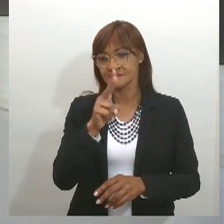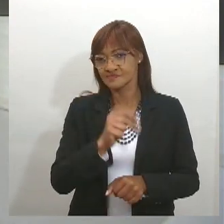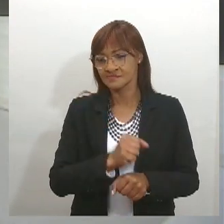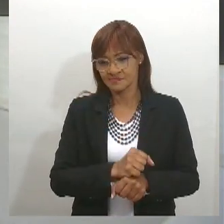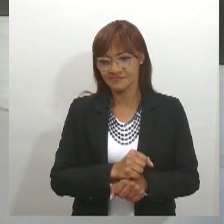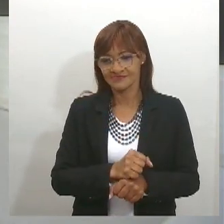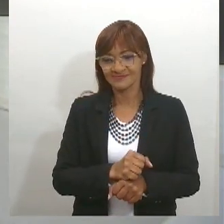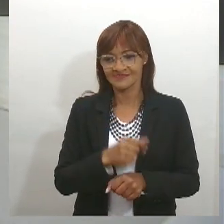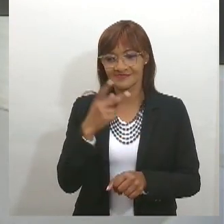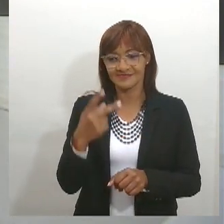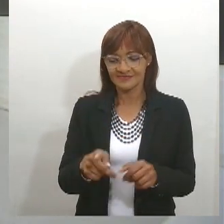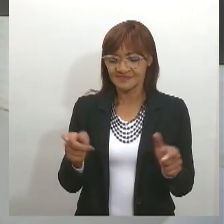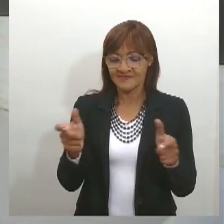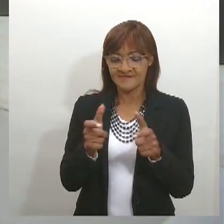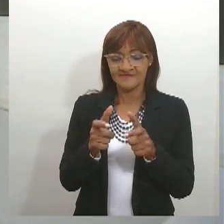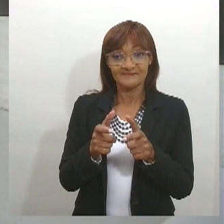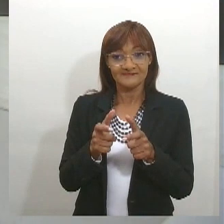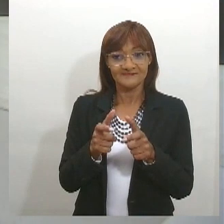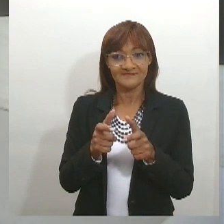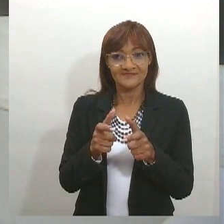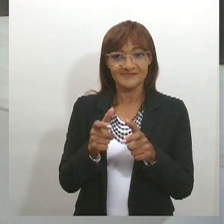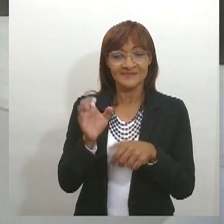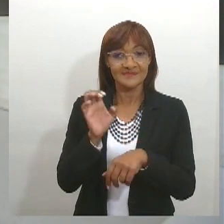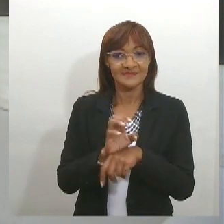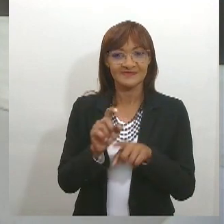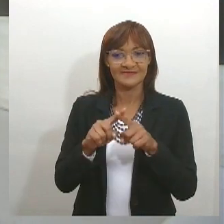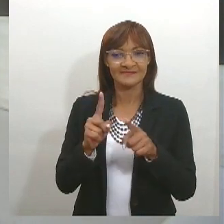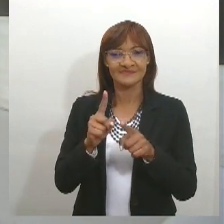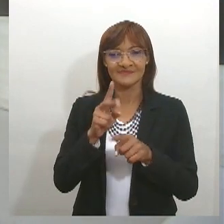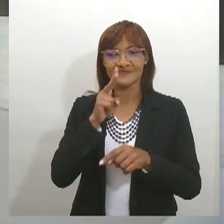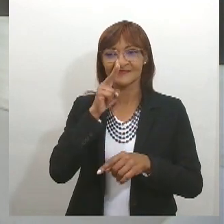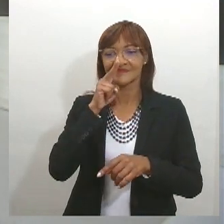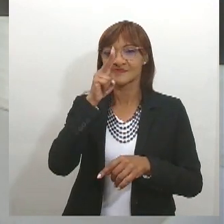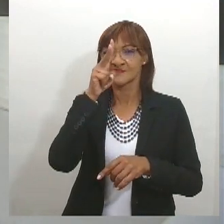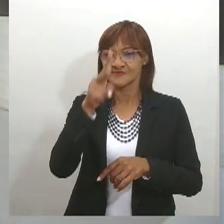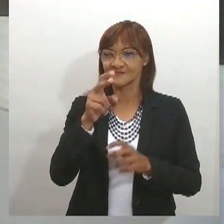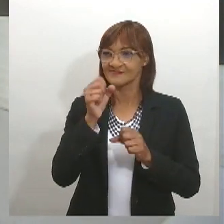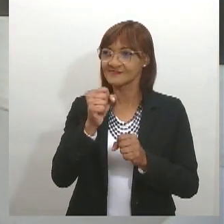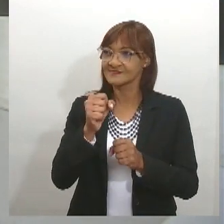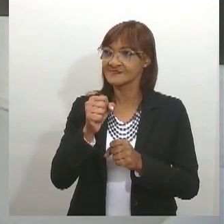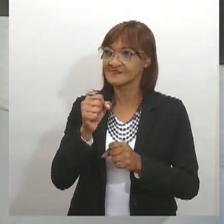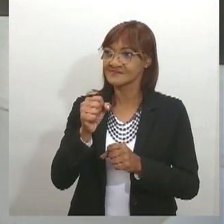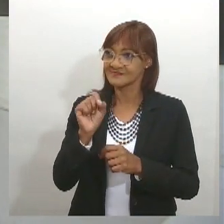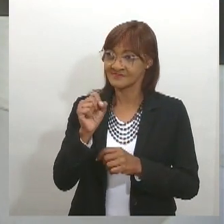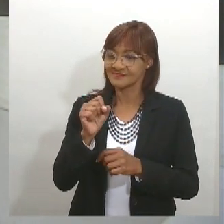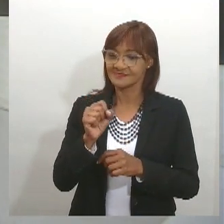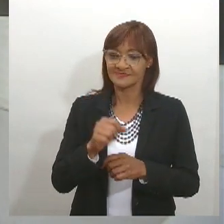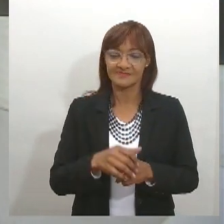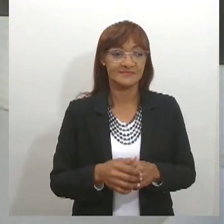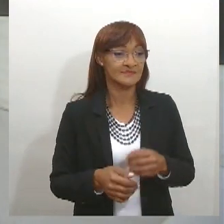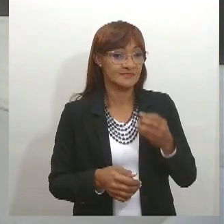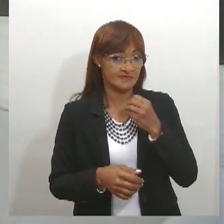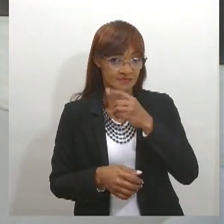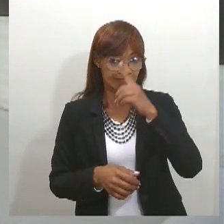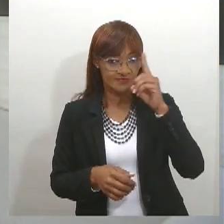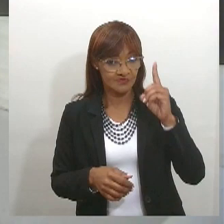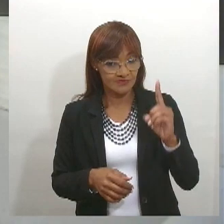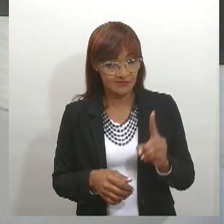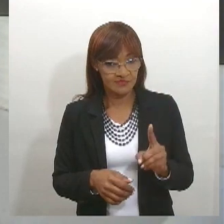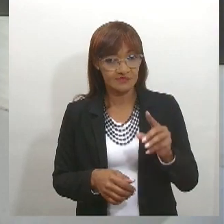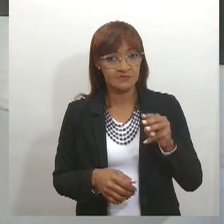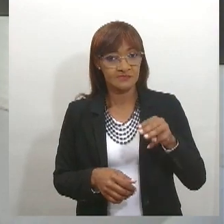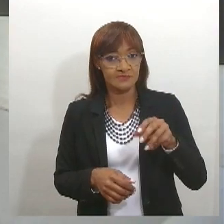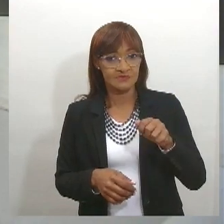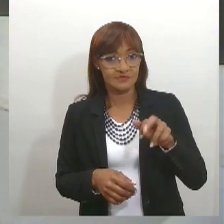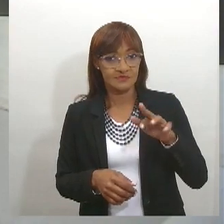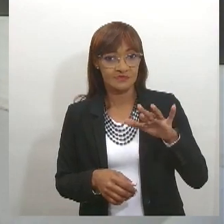gigante, que é o nosso Estado de Sergipe. Bom dia, Marcos Borges, todos vocês que nos assistem